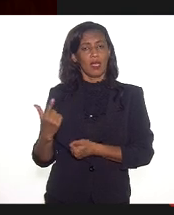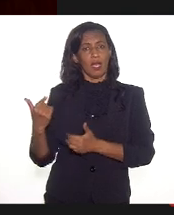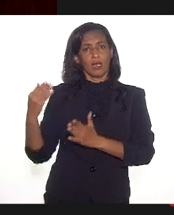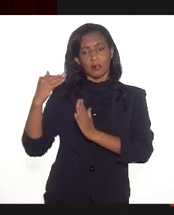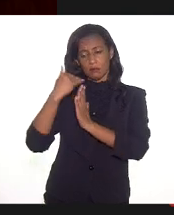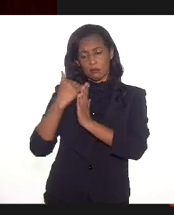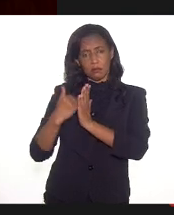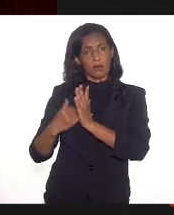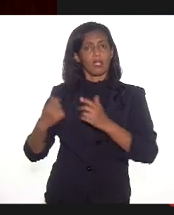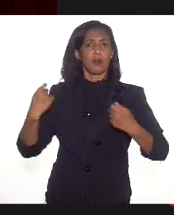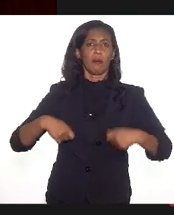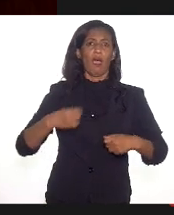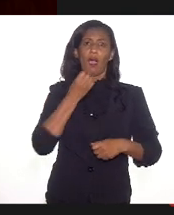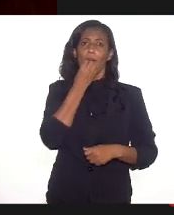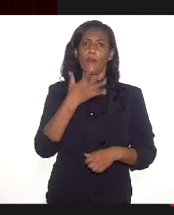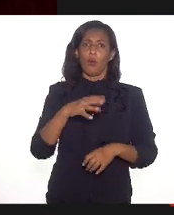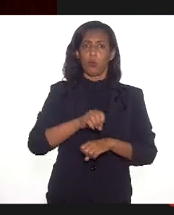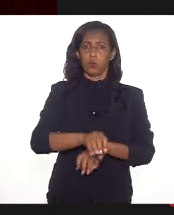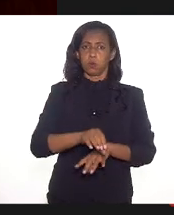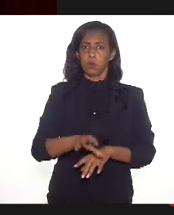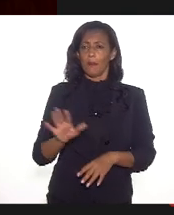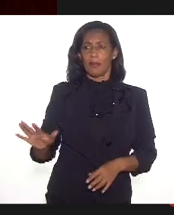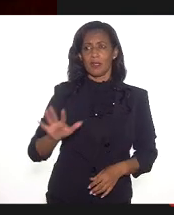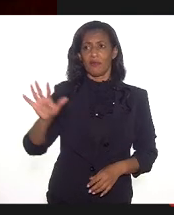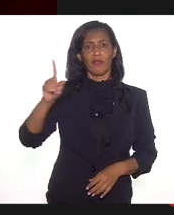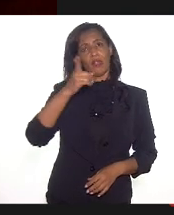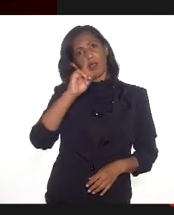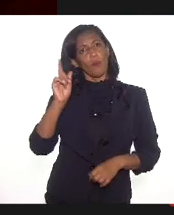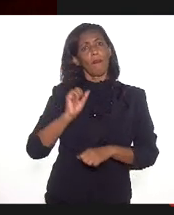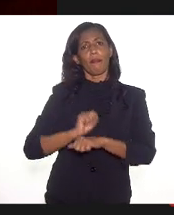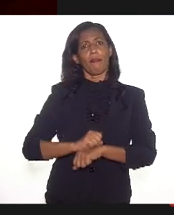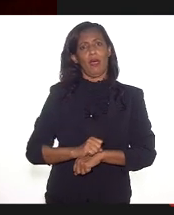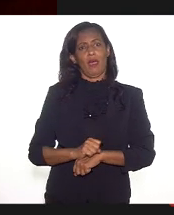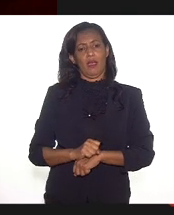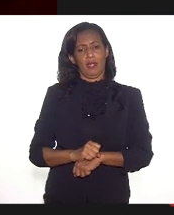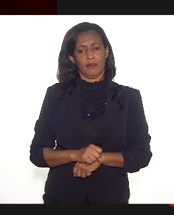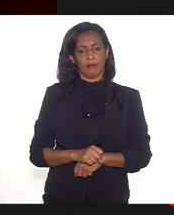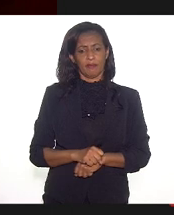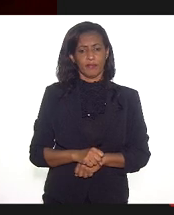necessários a uma boa educação. Mas a favela não para, não tem